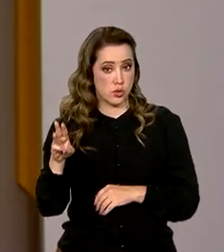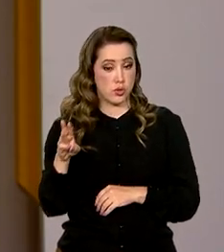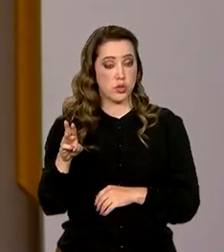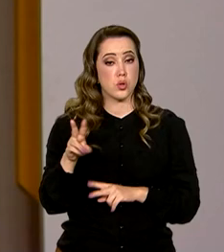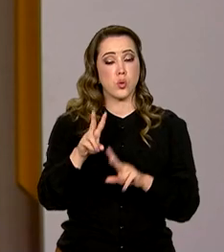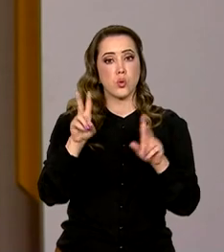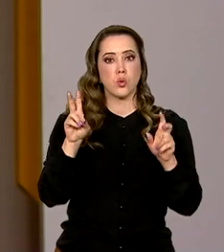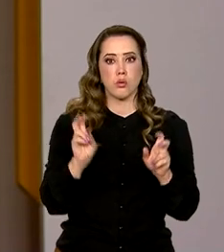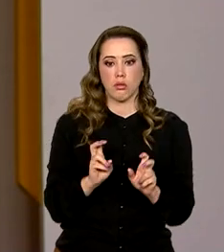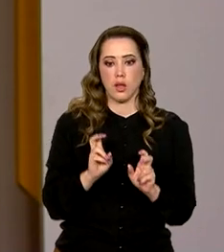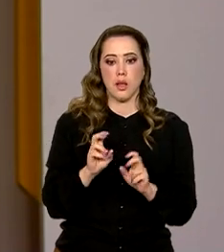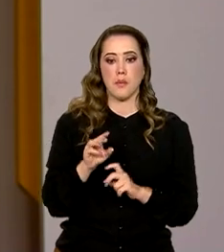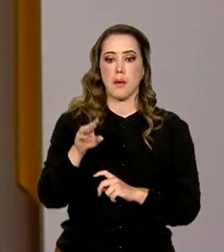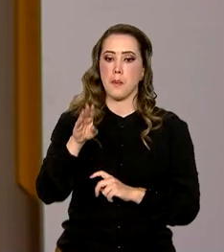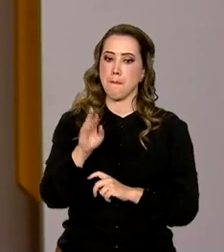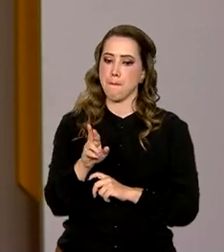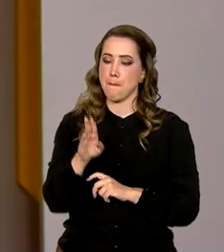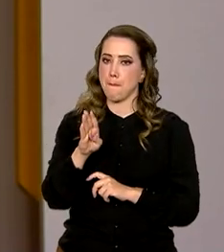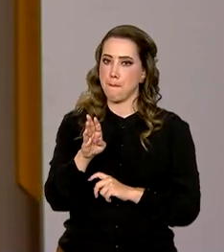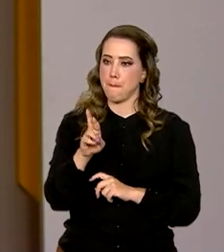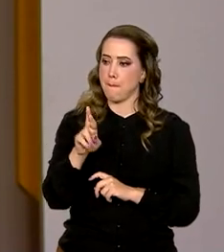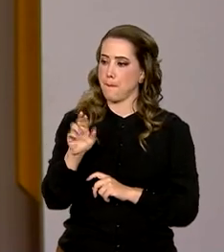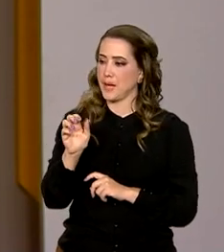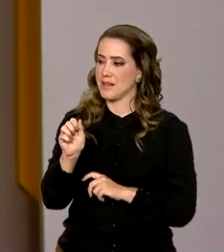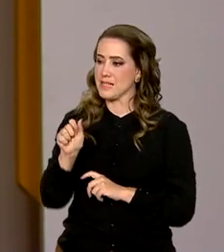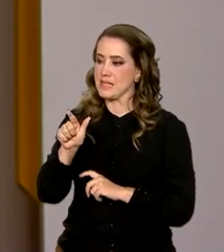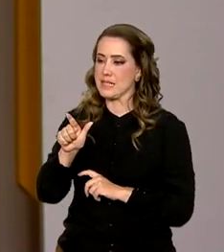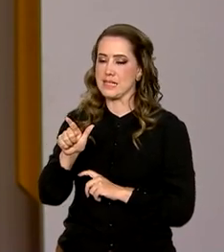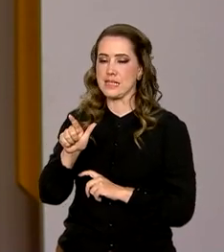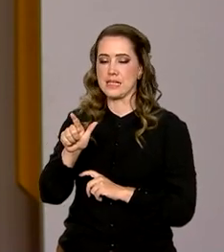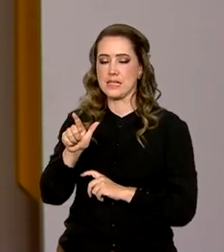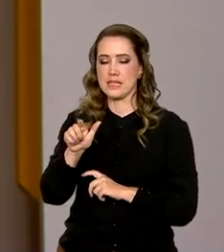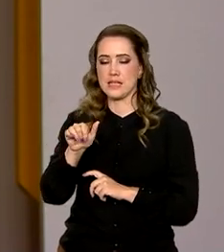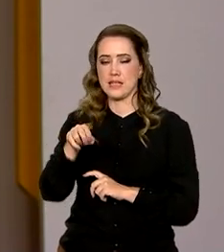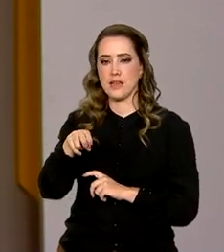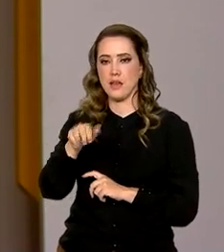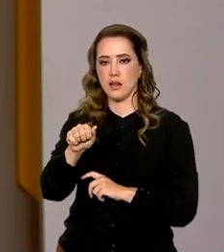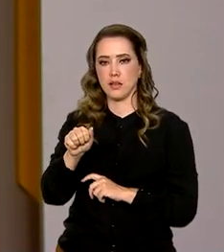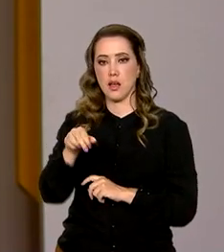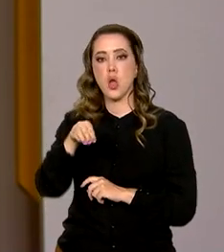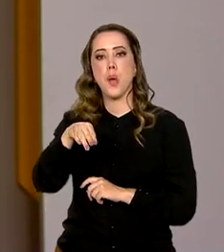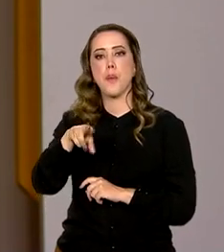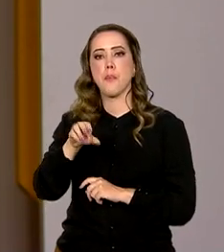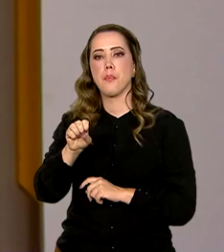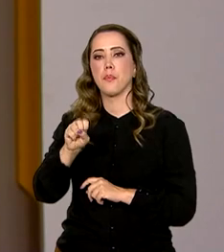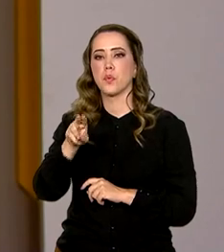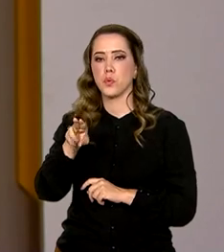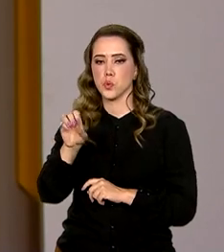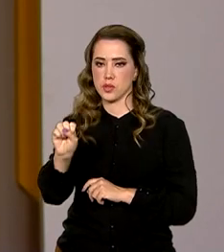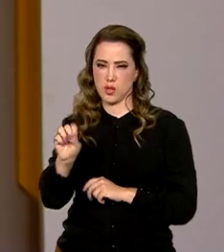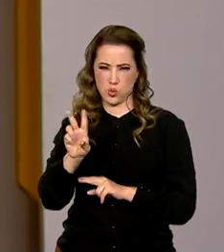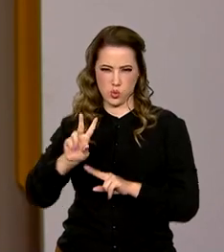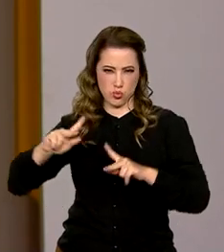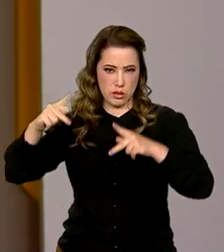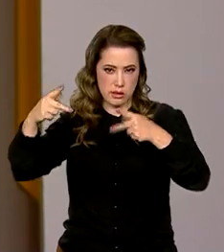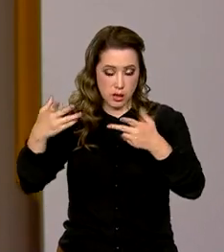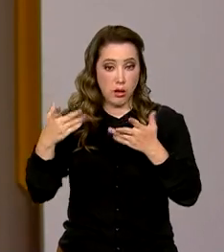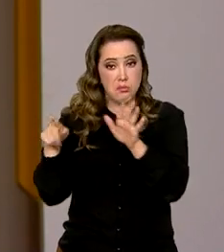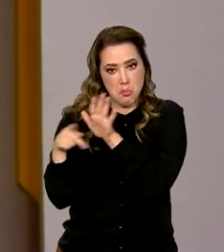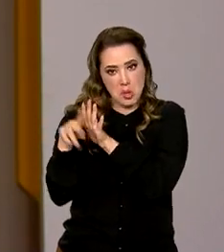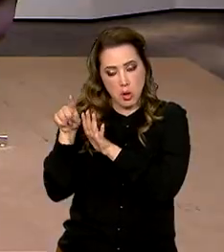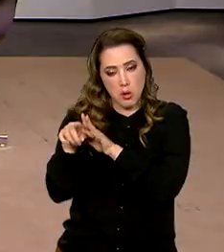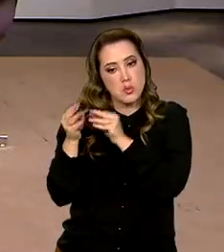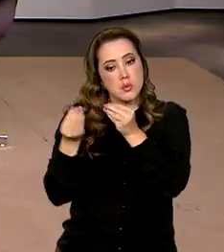Brasiliana Museus. Eu queria saber, antes de mais nada, qual foi a ideia aí que levou ao